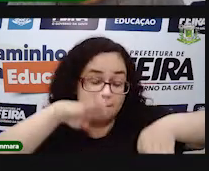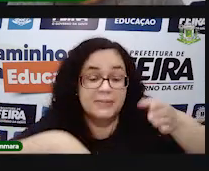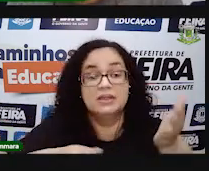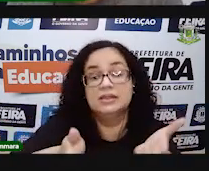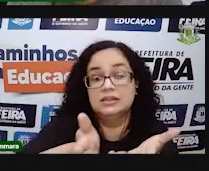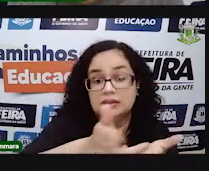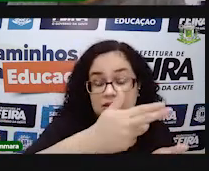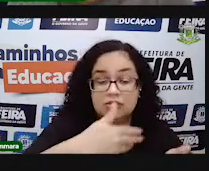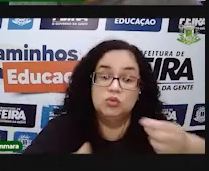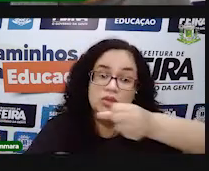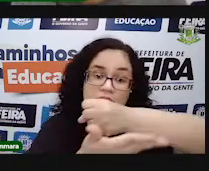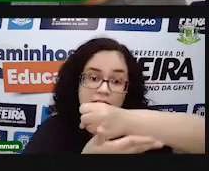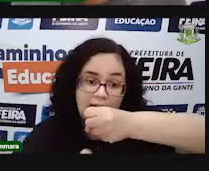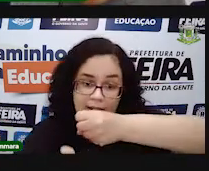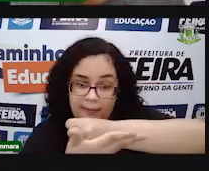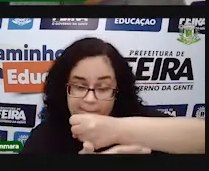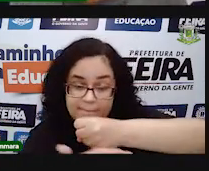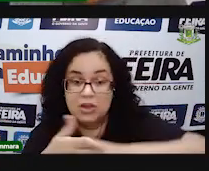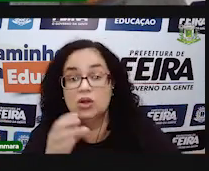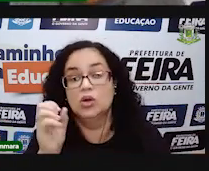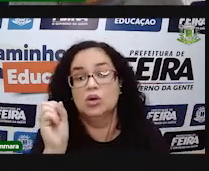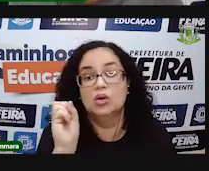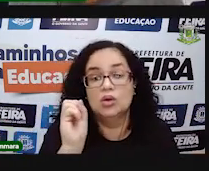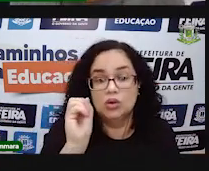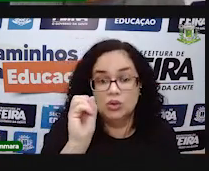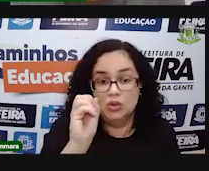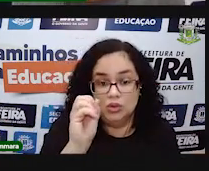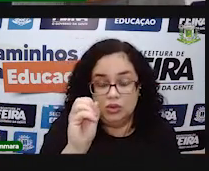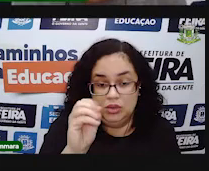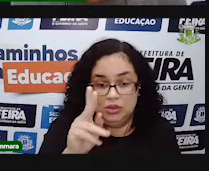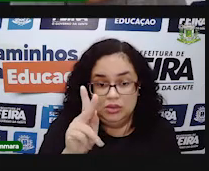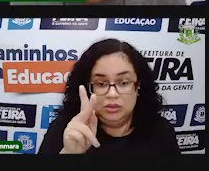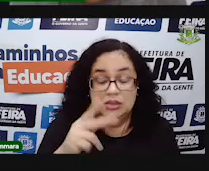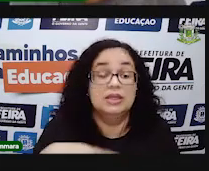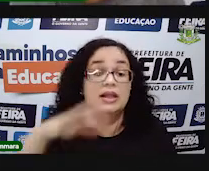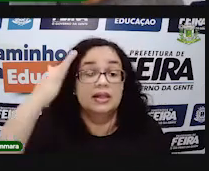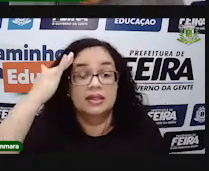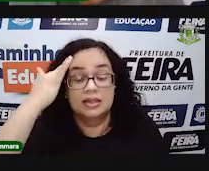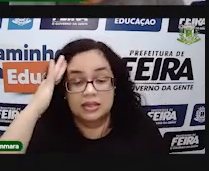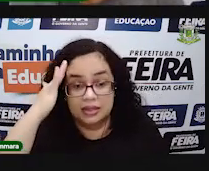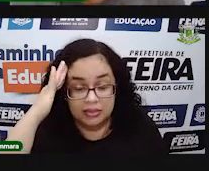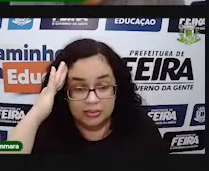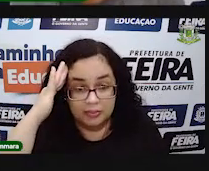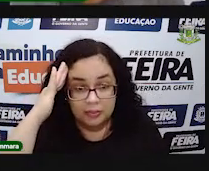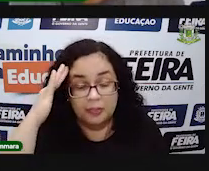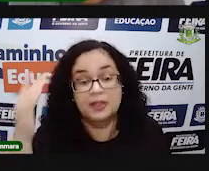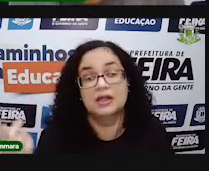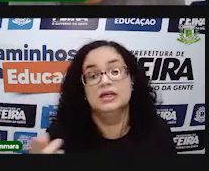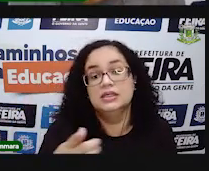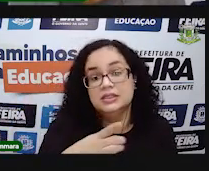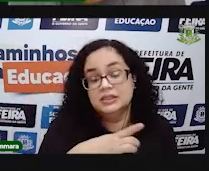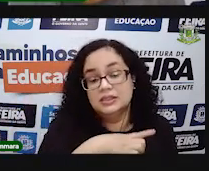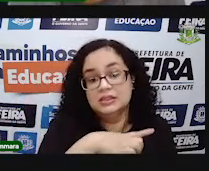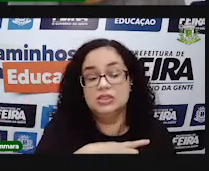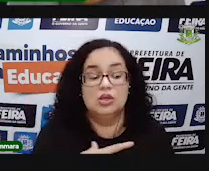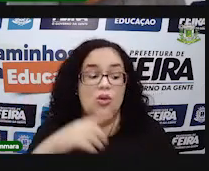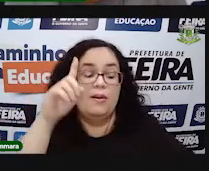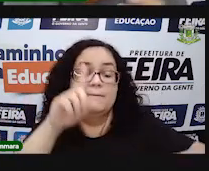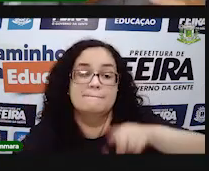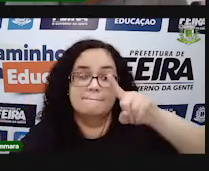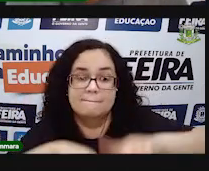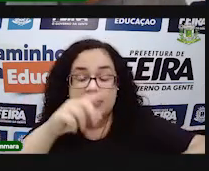nomes para ela, como a gente acabou de dizer, isso vai depender da figurazinha que está na base, tá? E